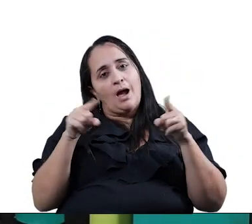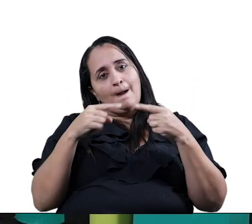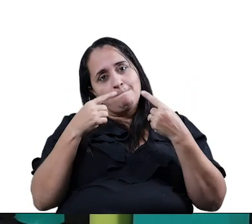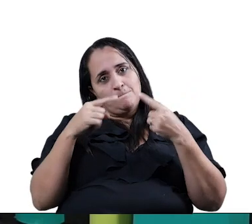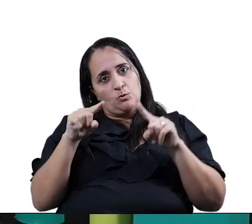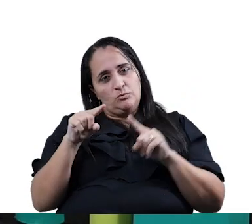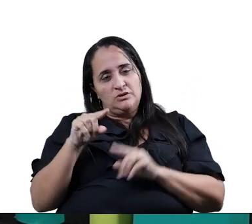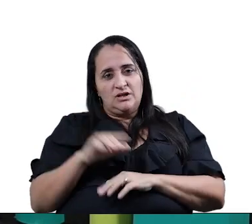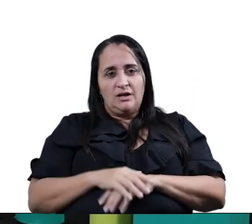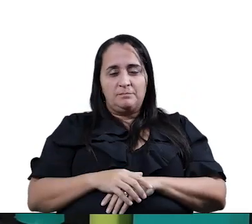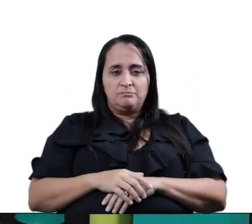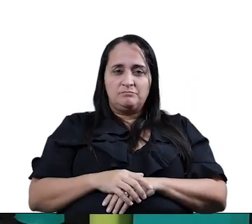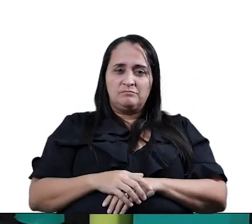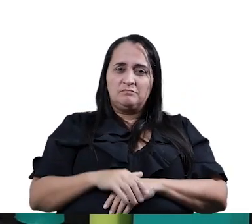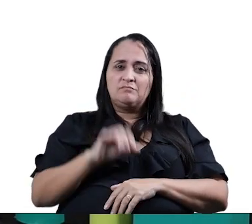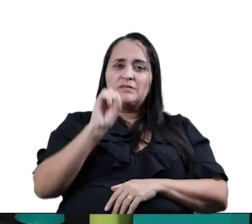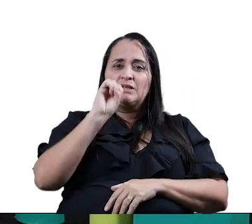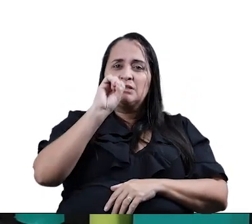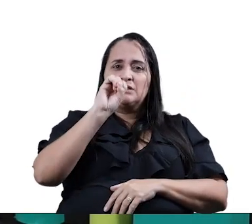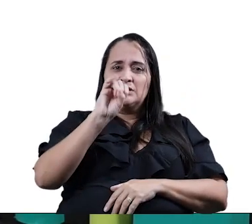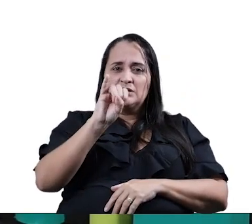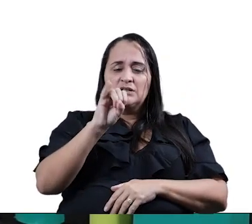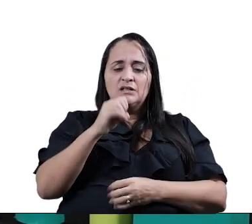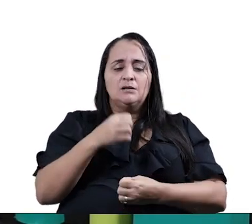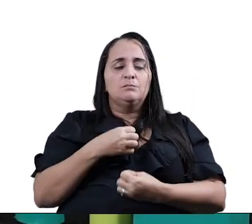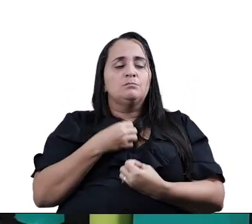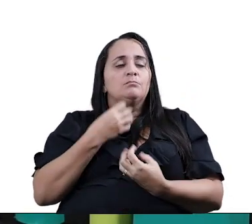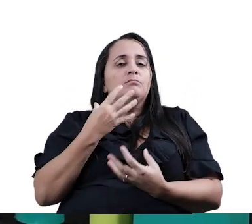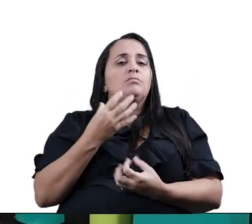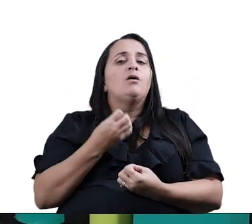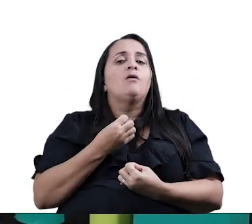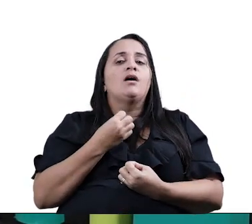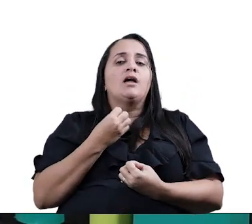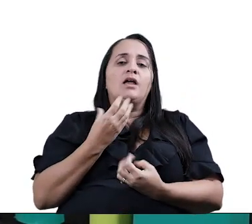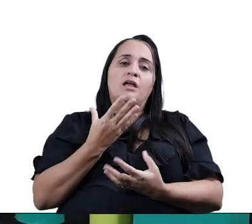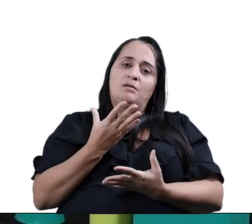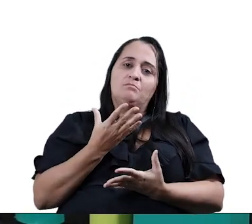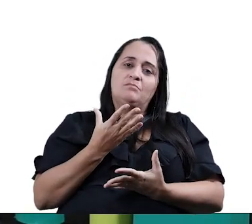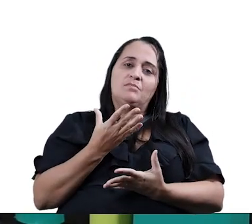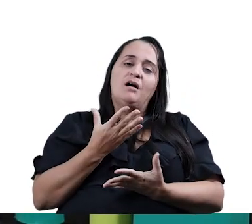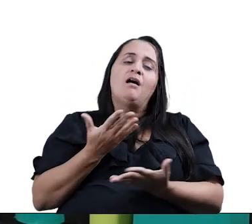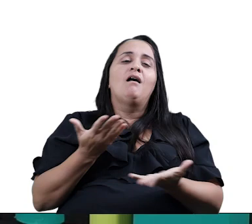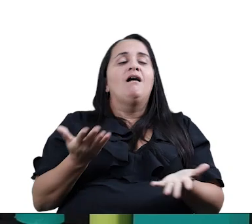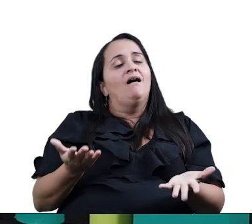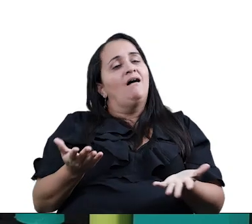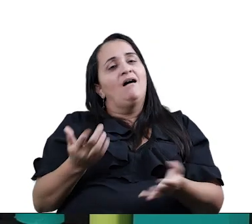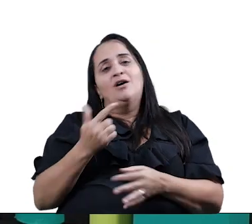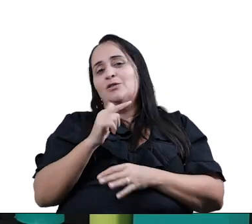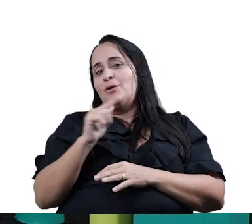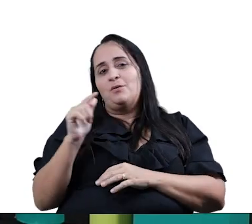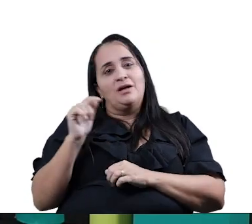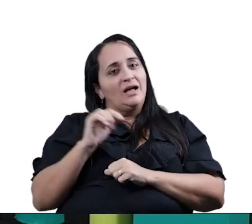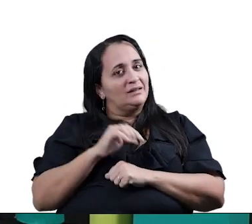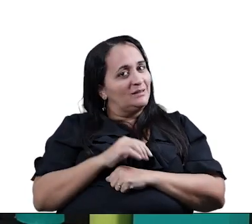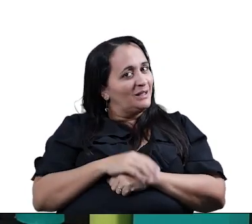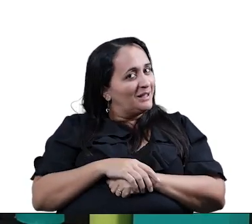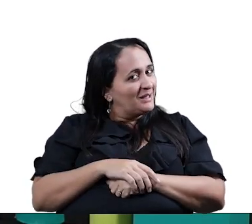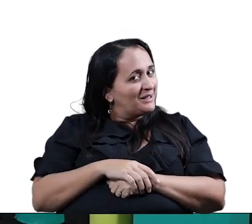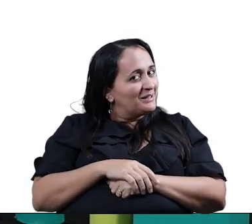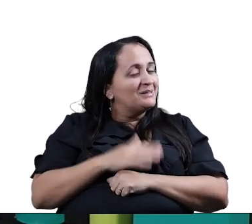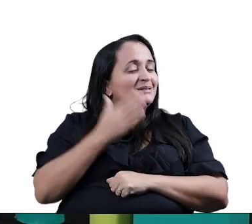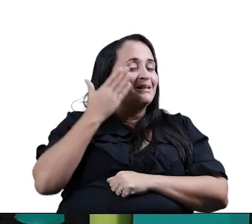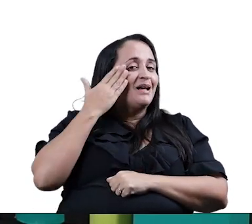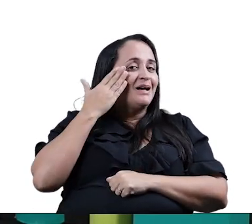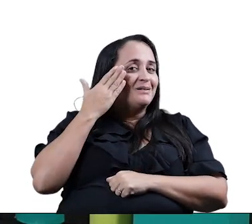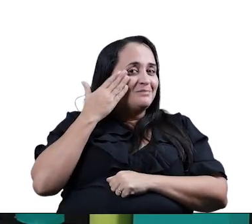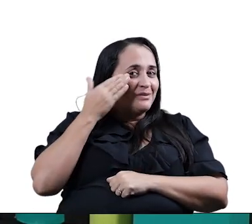tem o refrão Se fosse só um poema, não teria Todos esses refrões repetindo Certo? E aí?